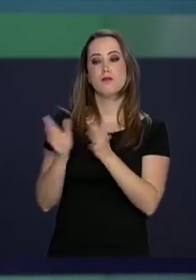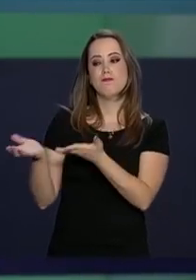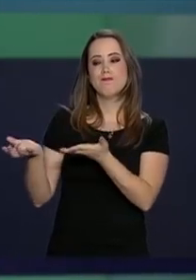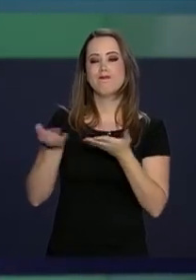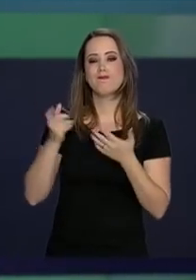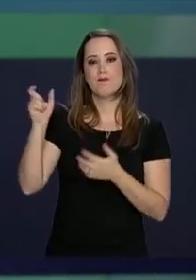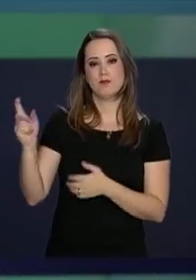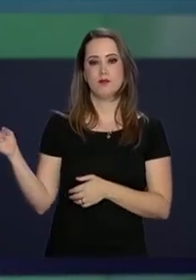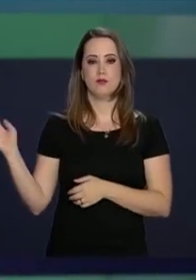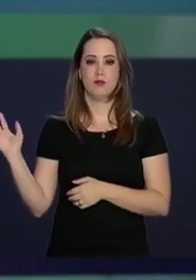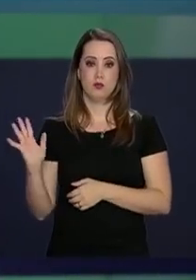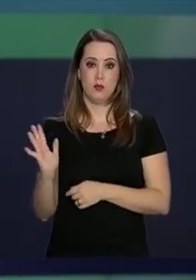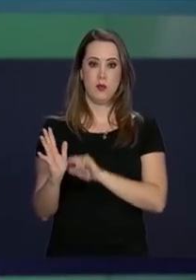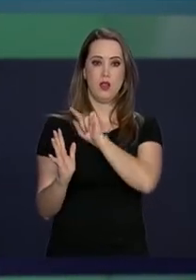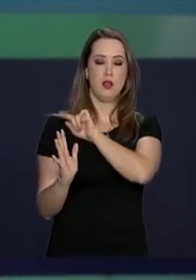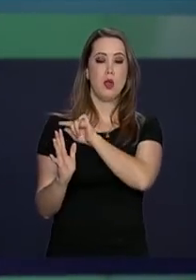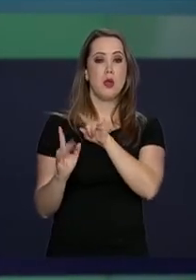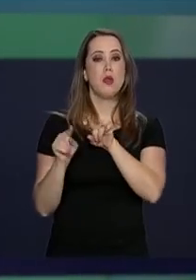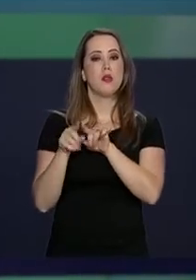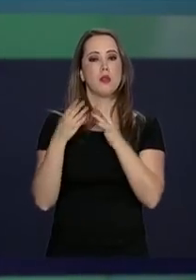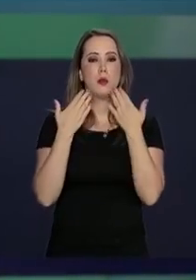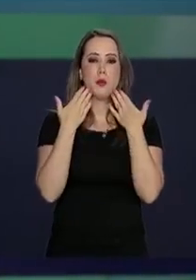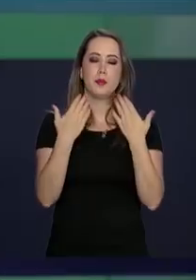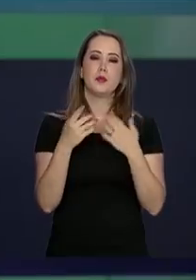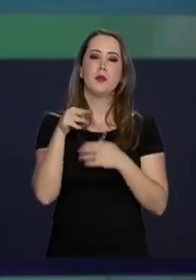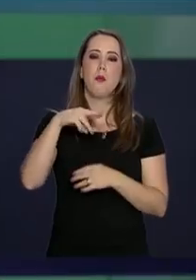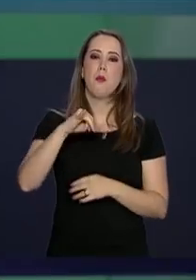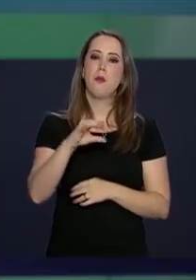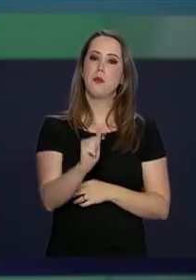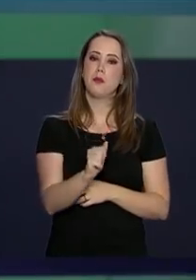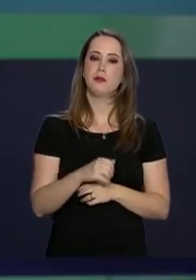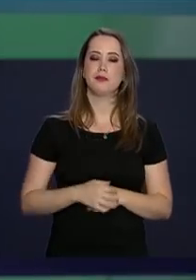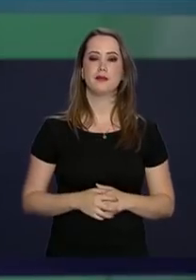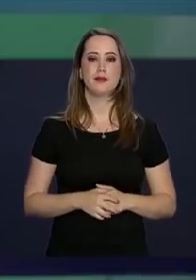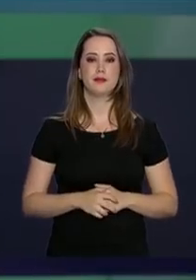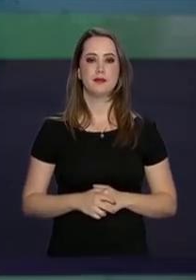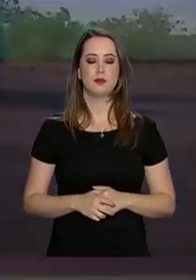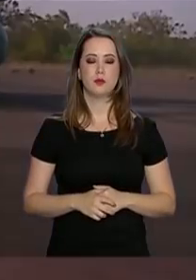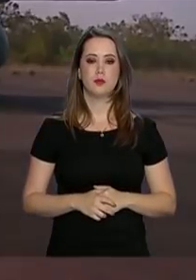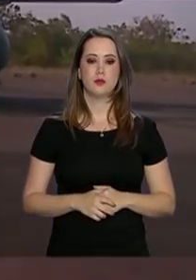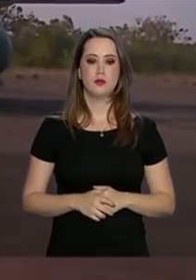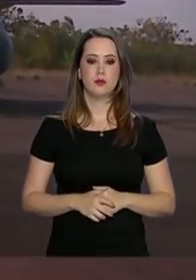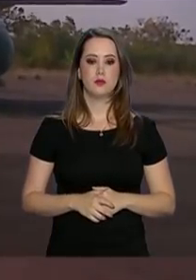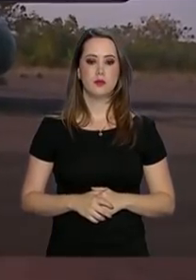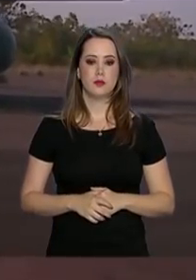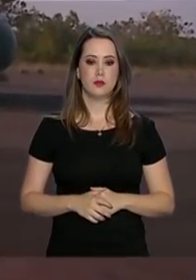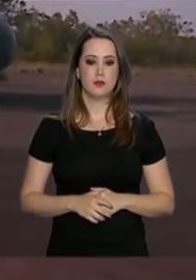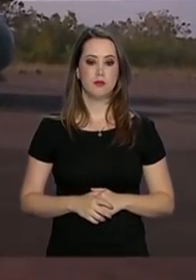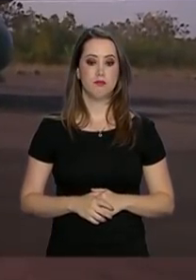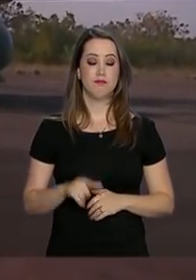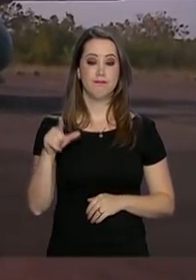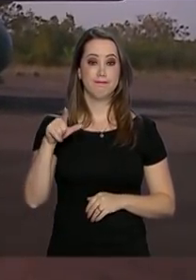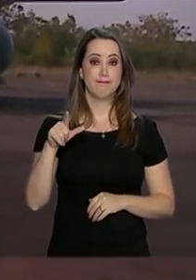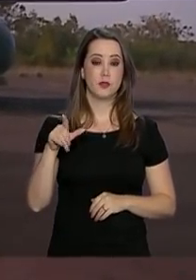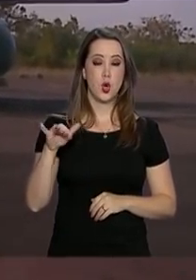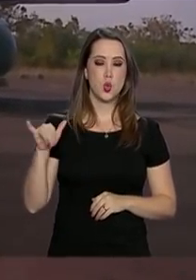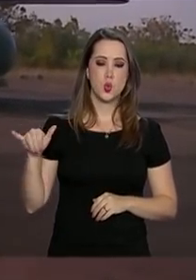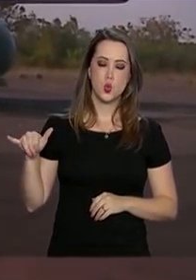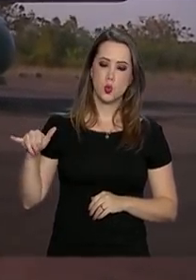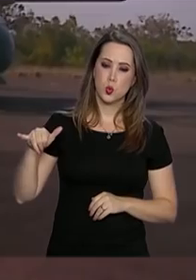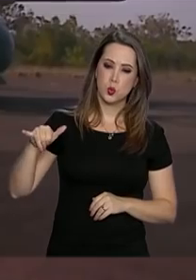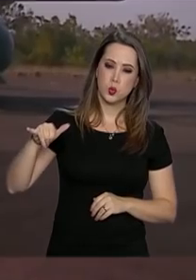recebem os imigrantes. Quem mostra para a gente é a repórter Márcia Fernandes. A bordo do cargueiro